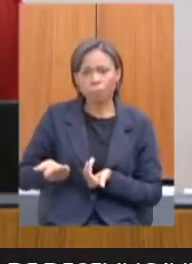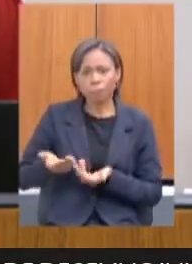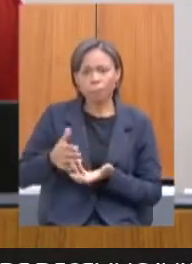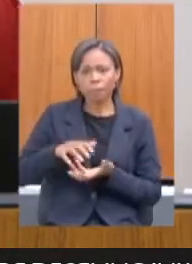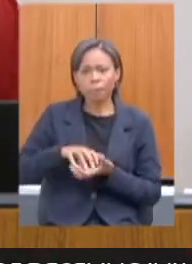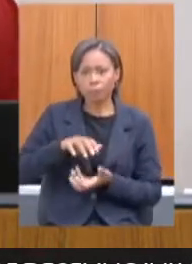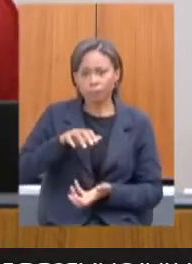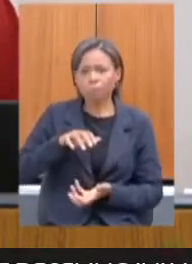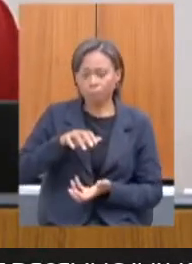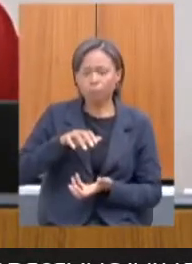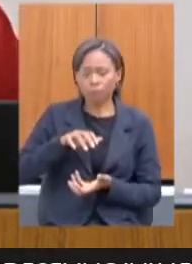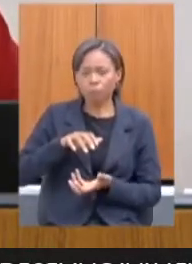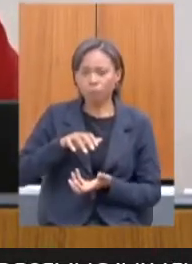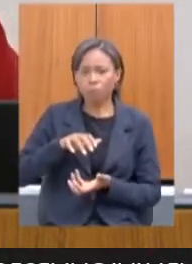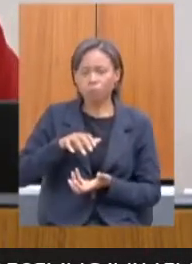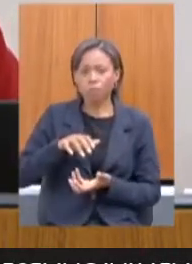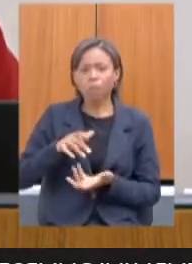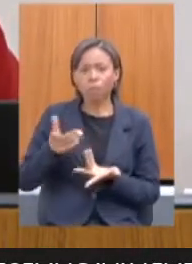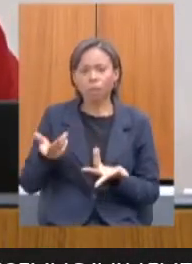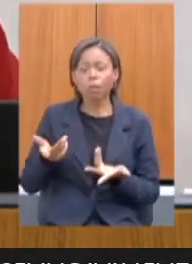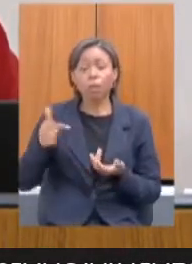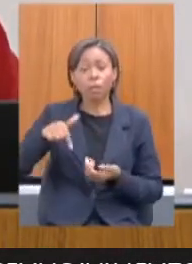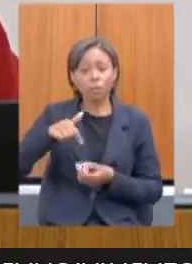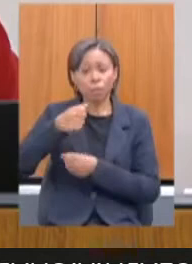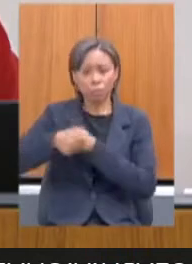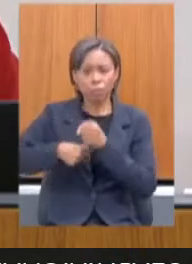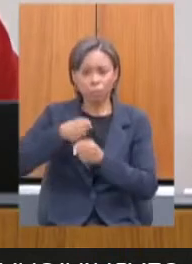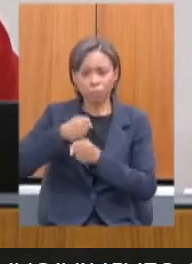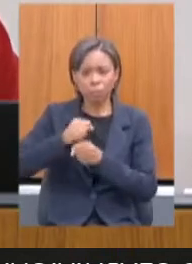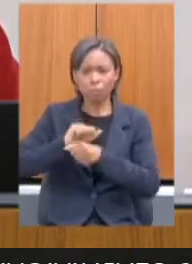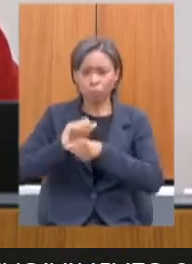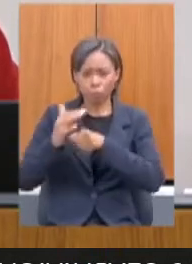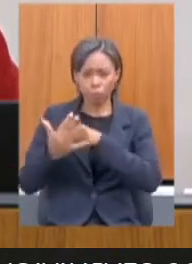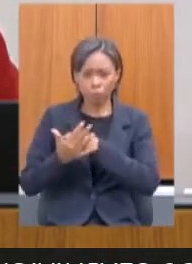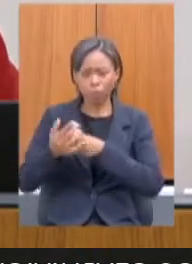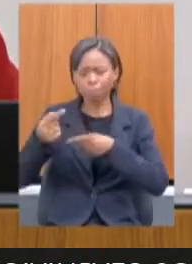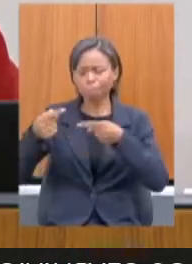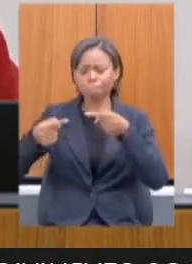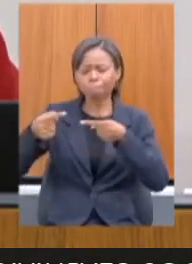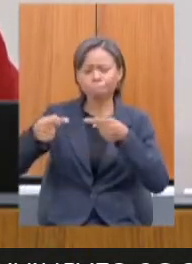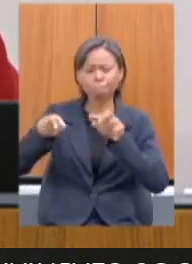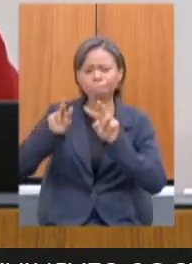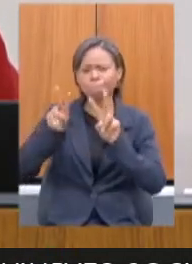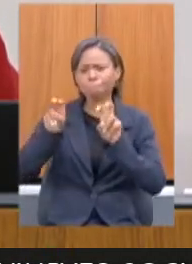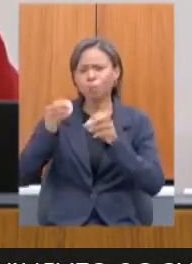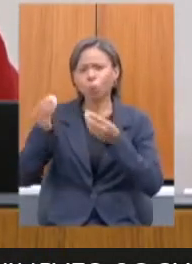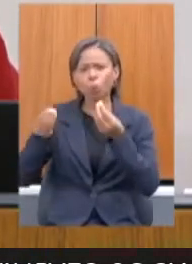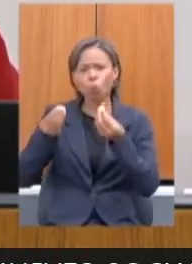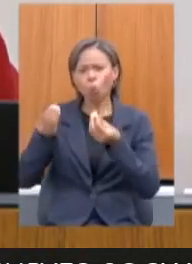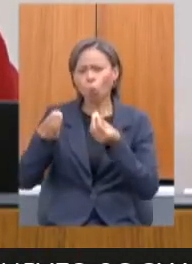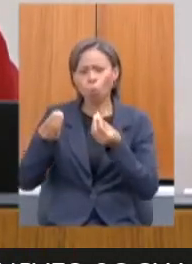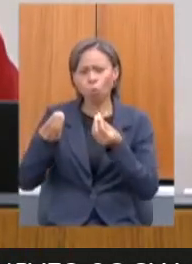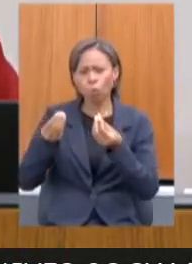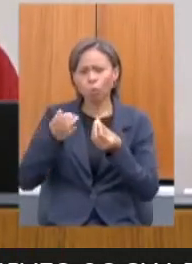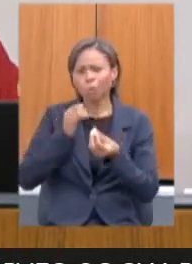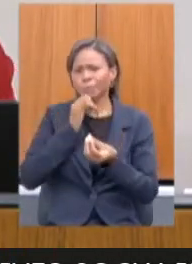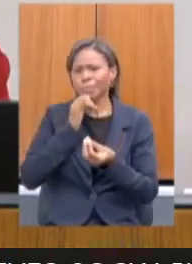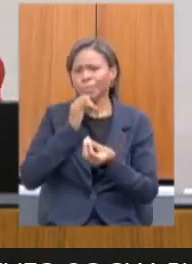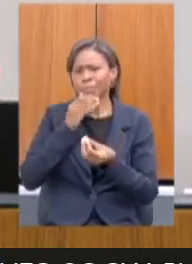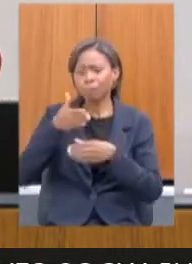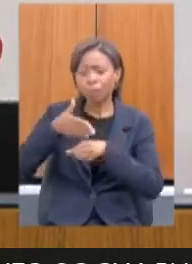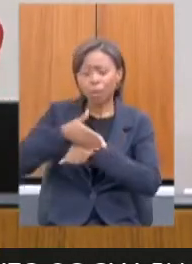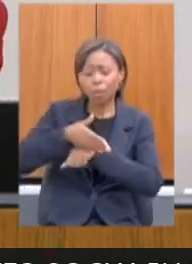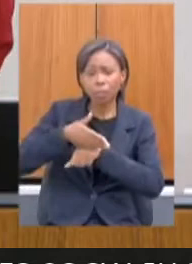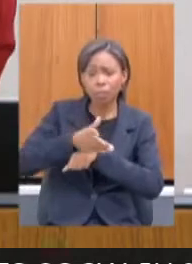Uma das coisas que a gente vem discutindo nesse ano de pandemia foi como garantir primeiro acesso à água, as comunidades